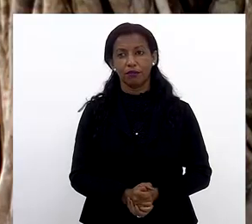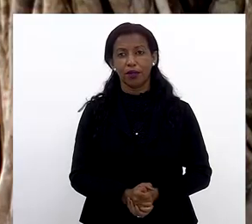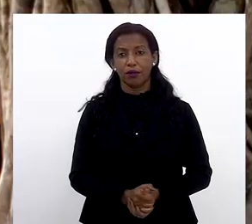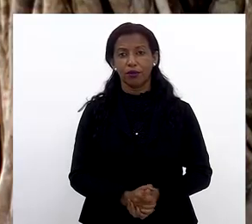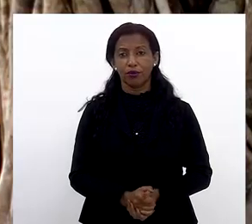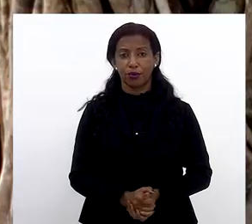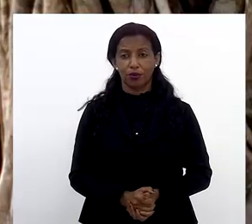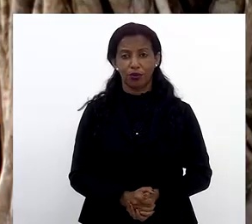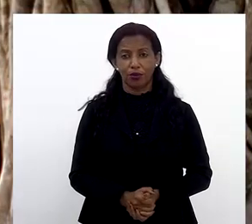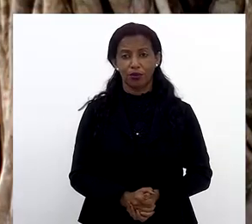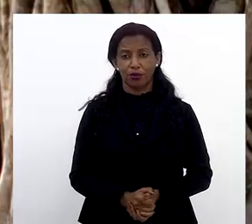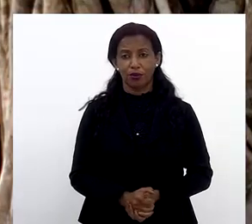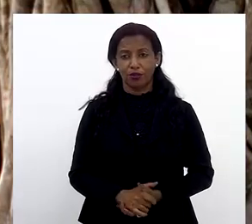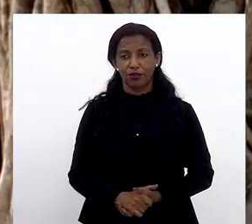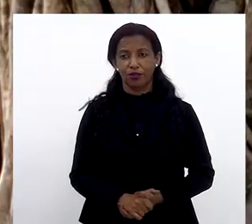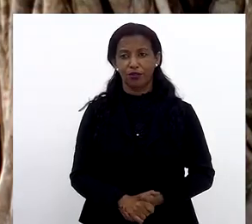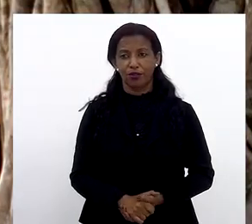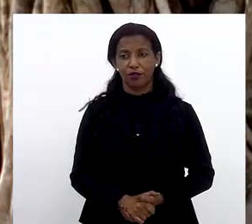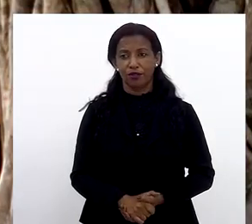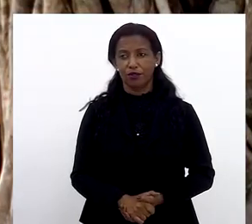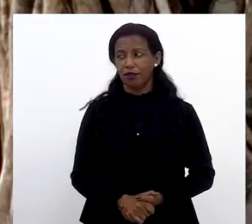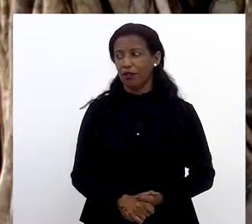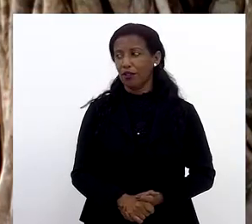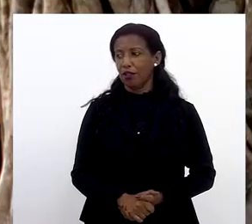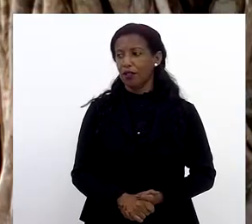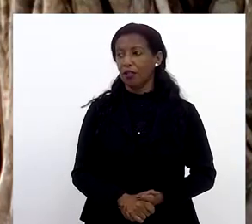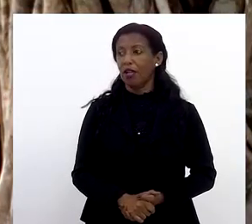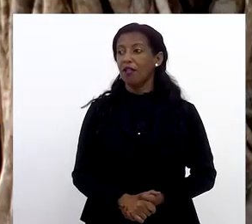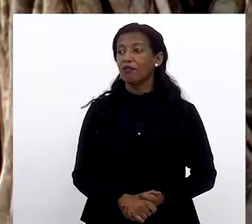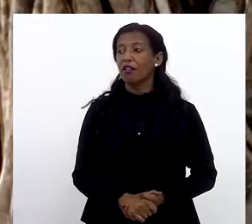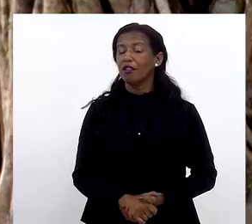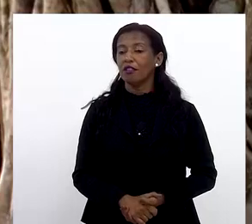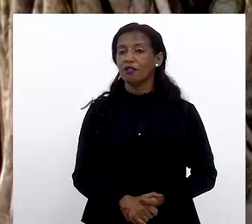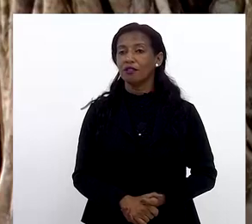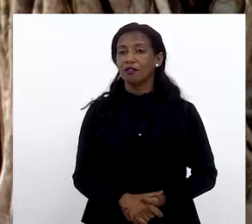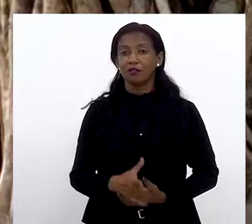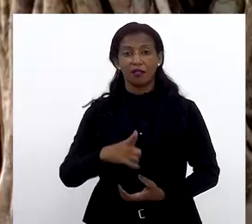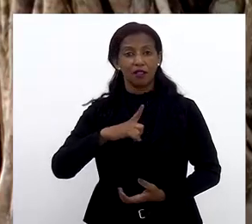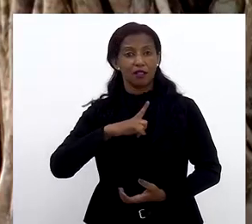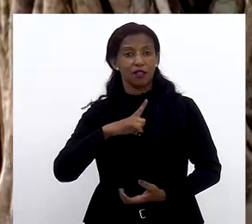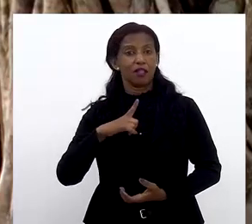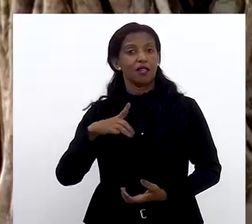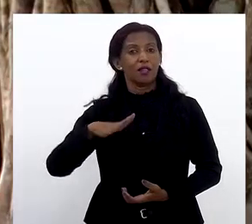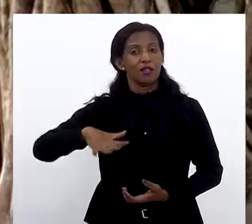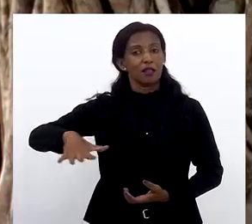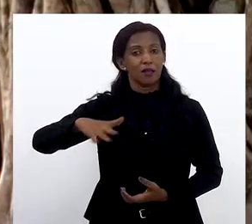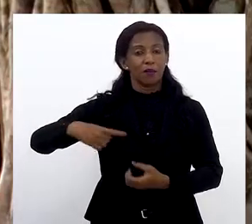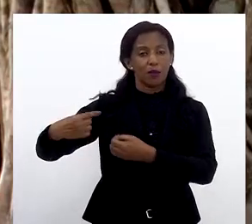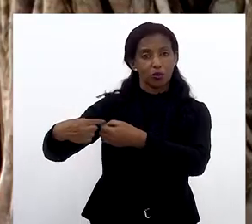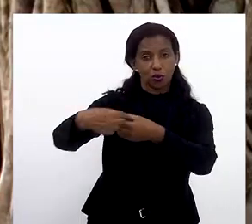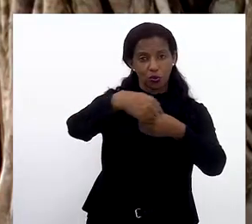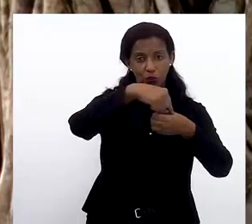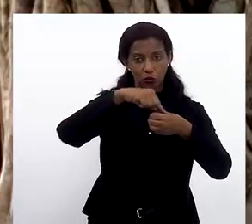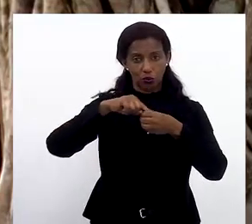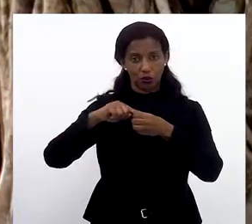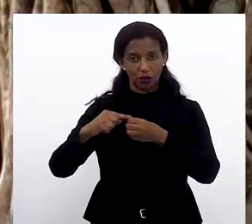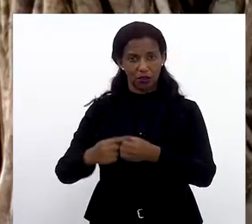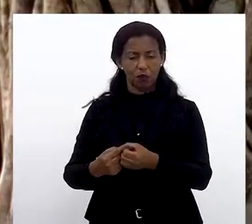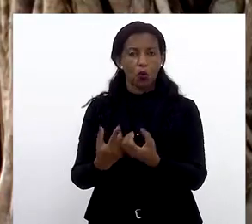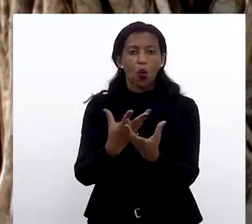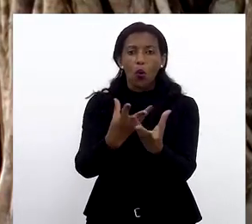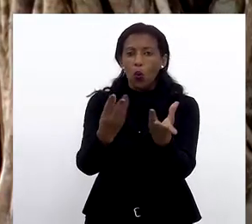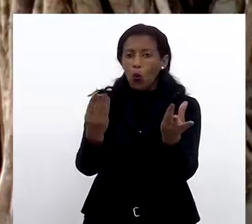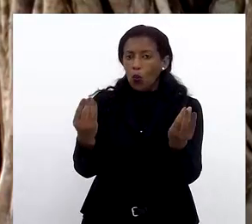dança. Então nós temos até hoje em Miguel Pereira e também nos municípios vizinhos, muitas